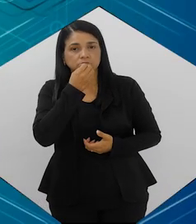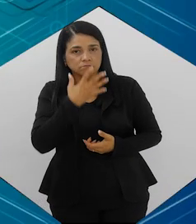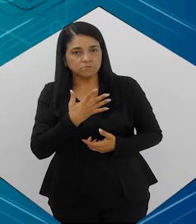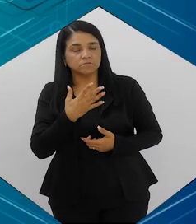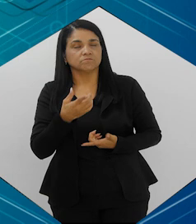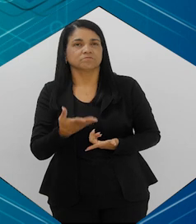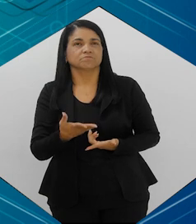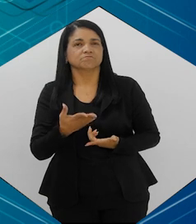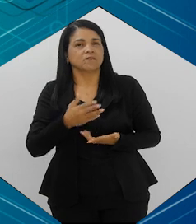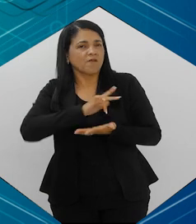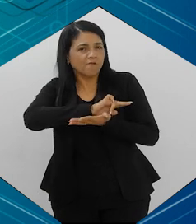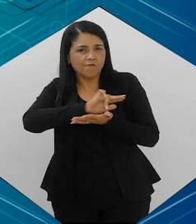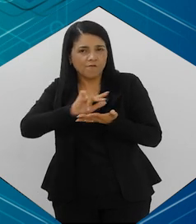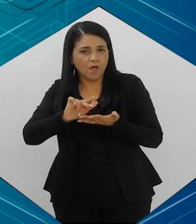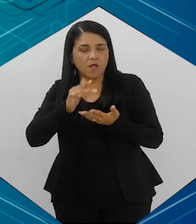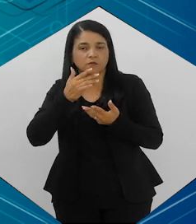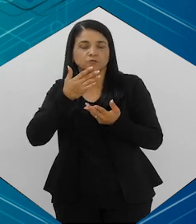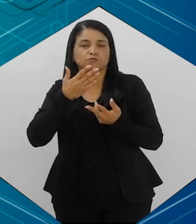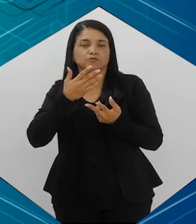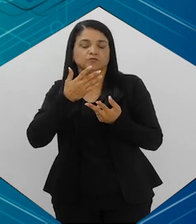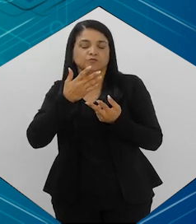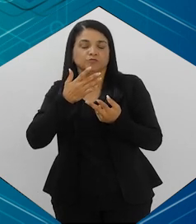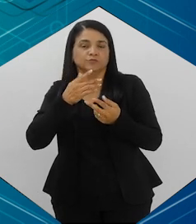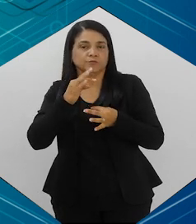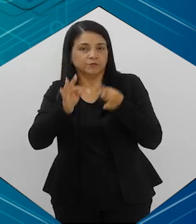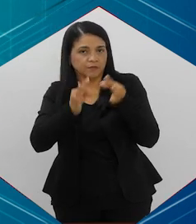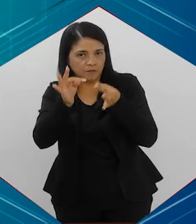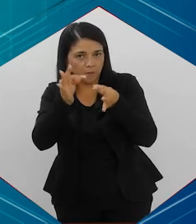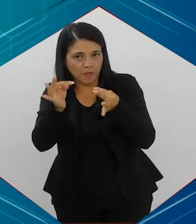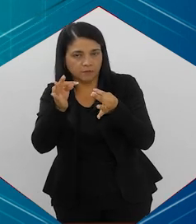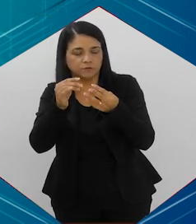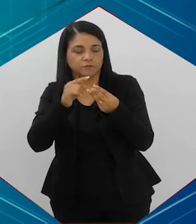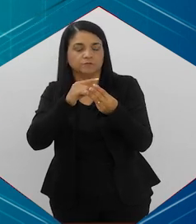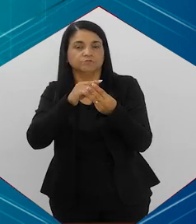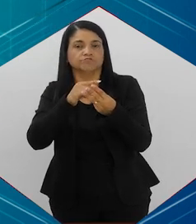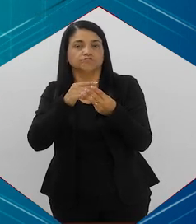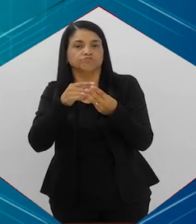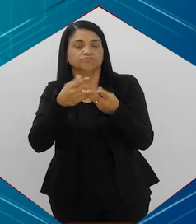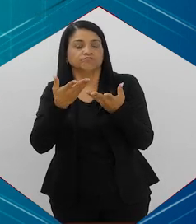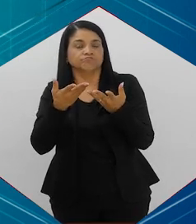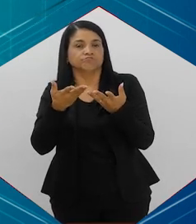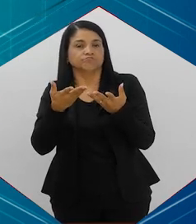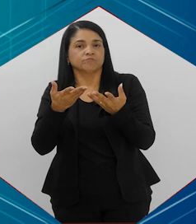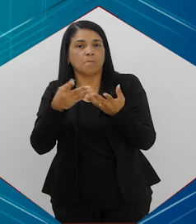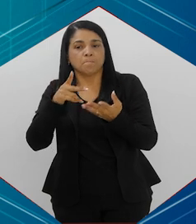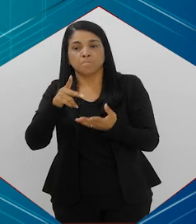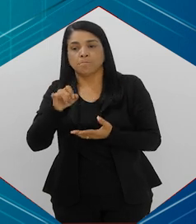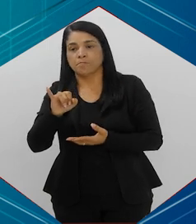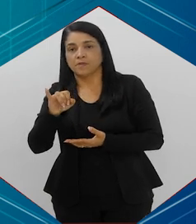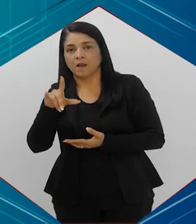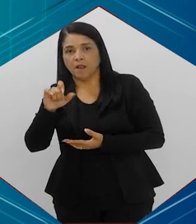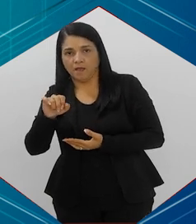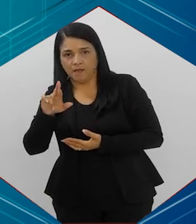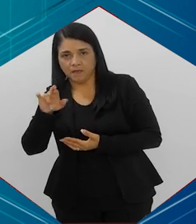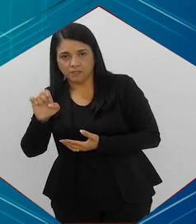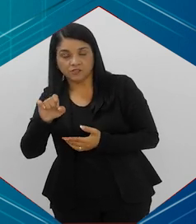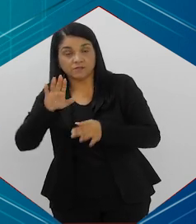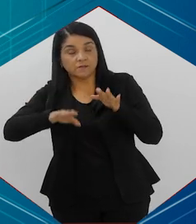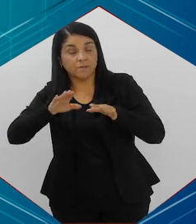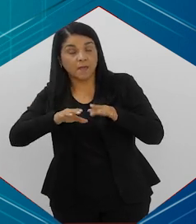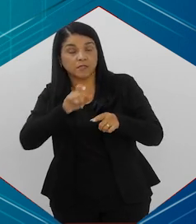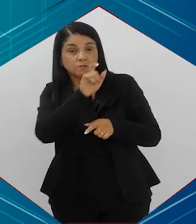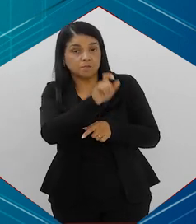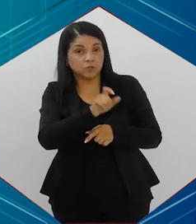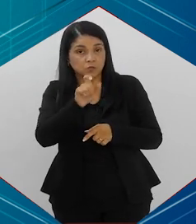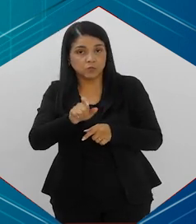Bom, a gente tem várias modalidades de tratamento, né? Vários pilares que a gente chama, mas vai depender muito do estágio,